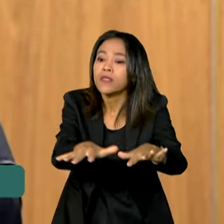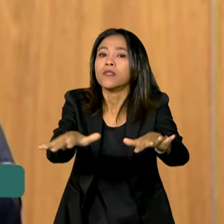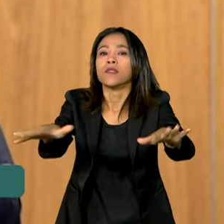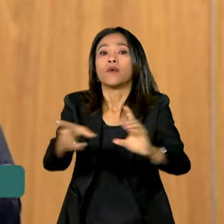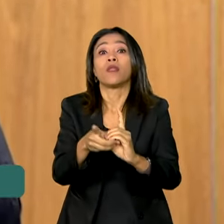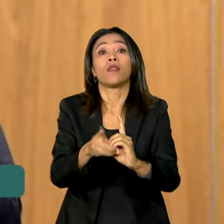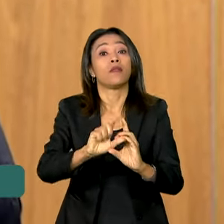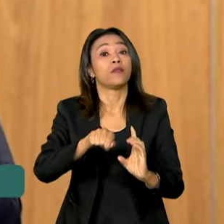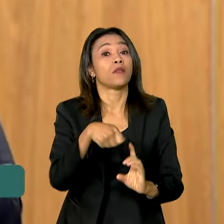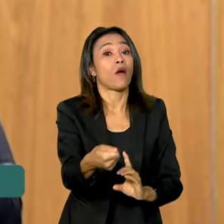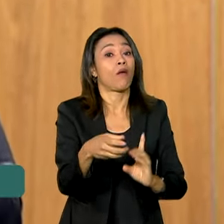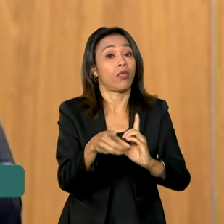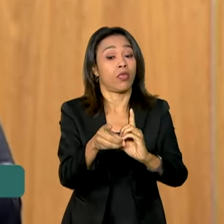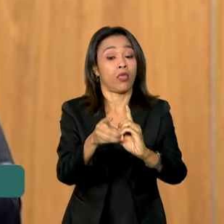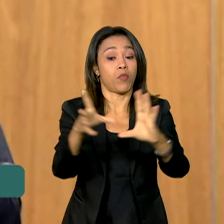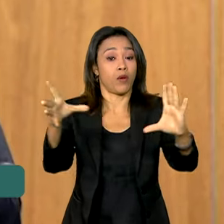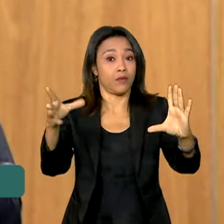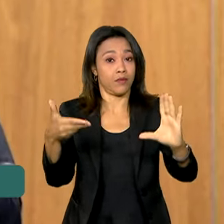democracia.